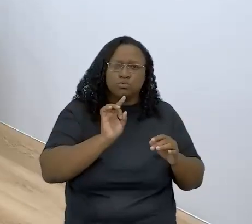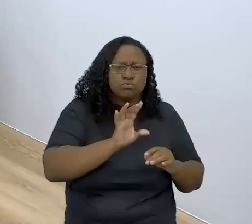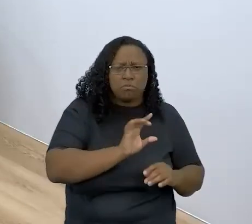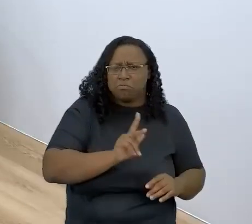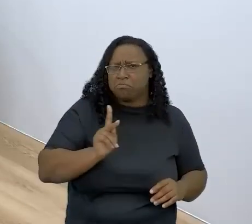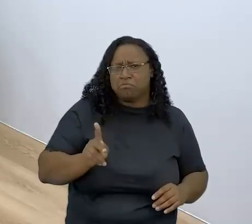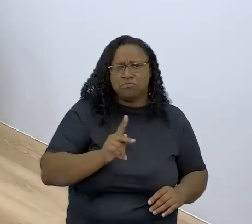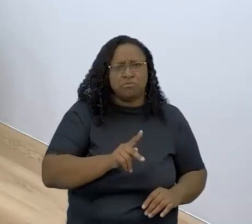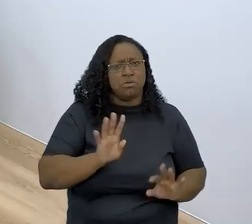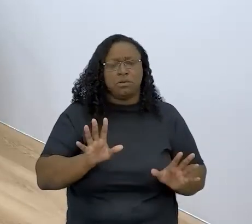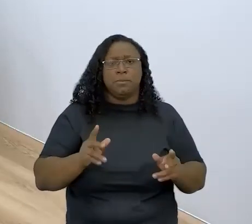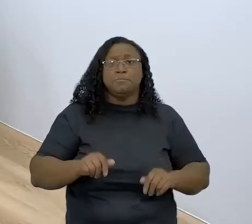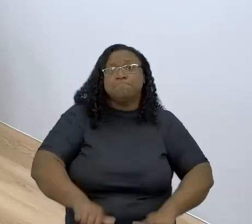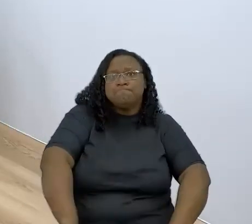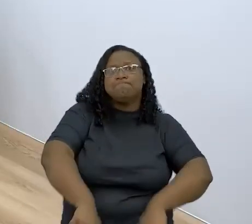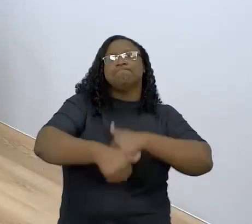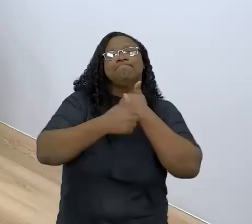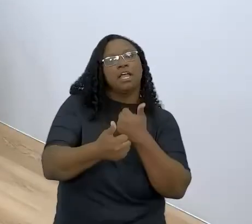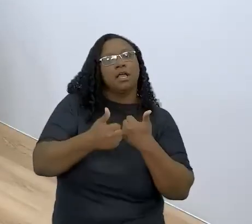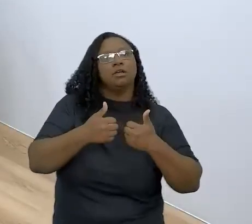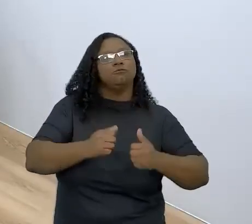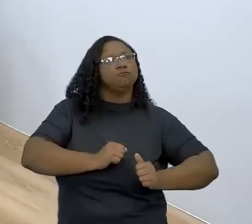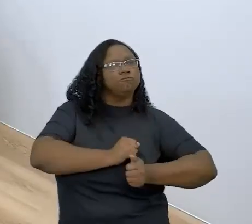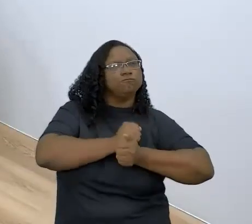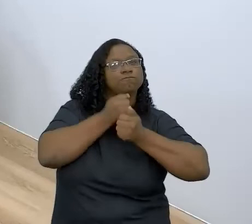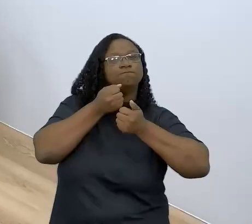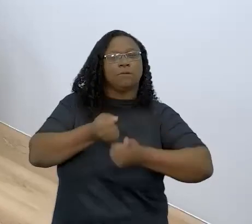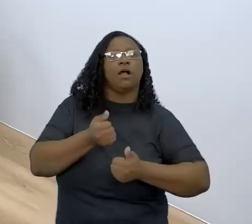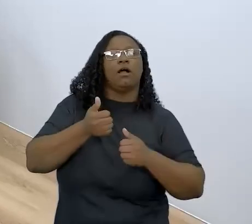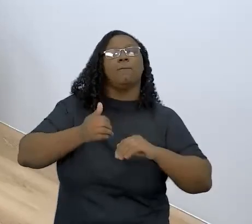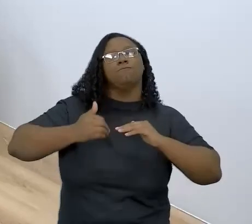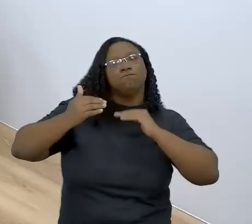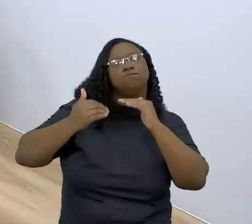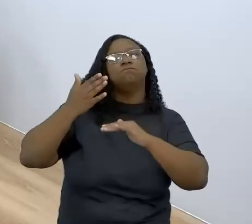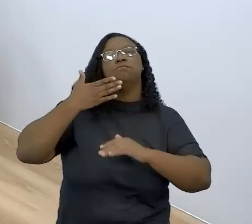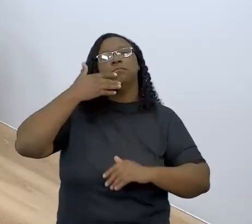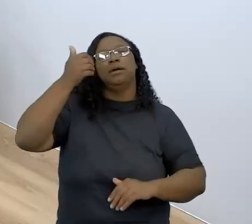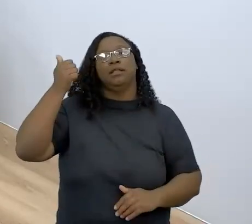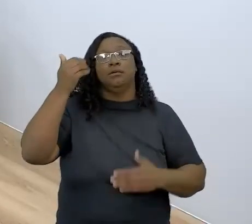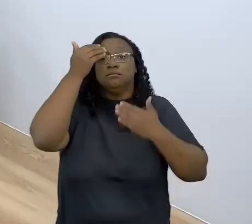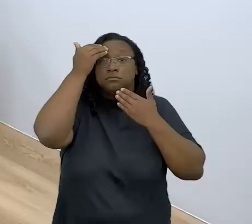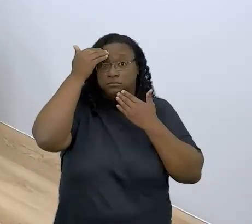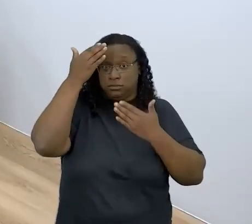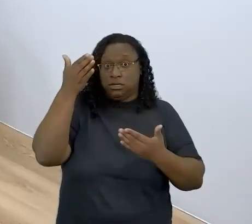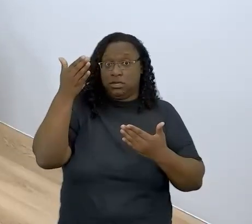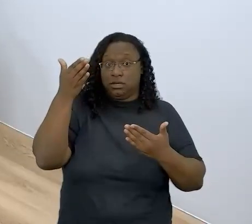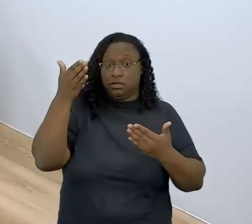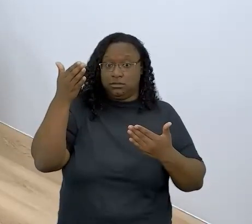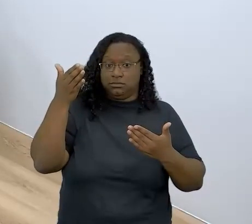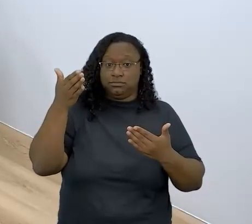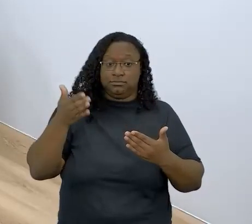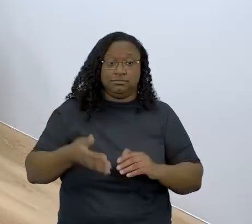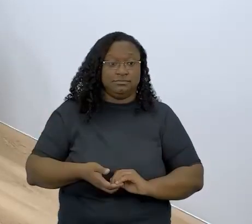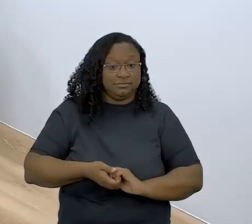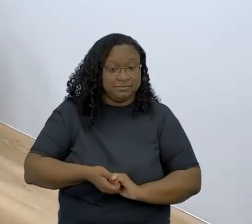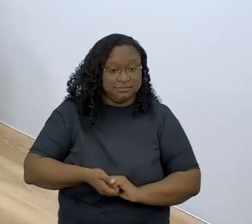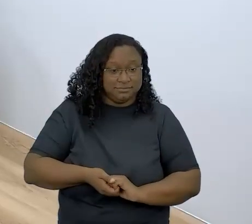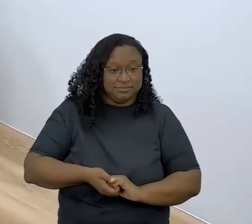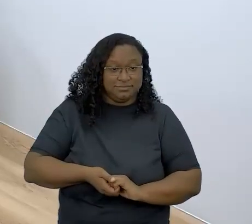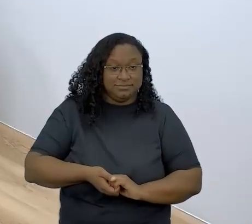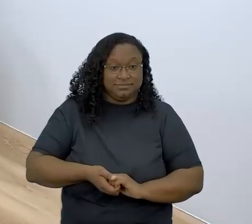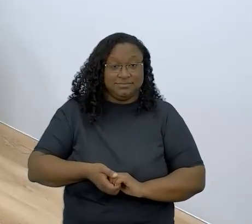por você nos incentivar, né? Nos motivar a ser cada vez melhores. Obrigada. Muito obrigado. E contamos um sinalário aí, né?